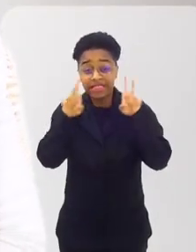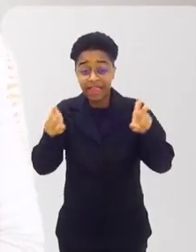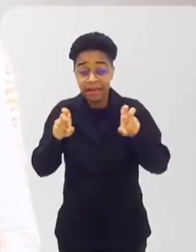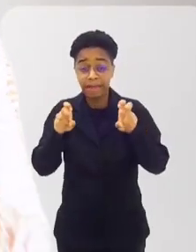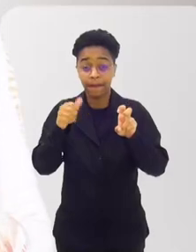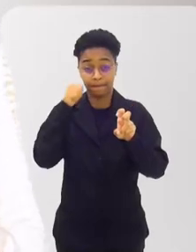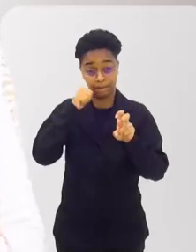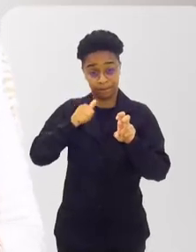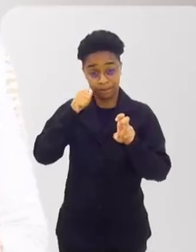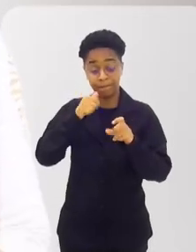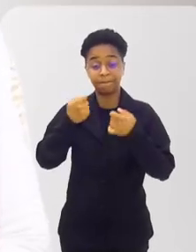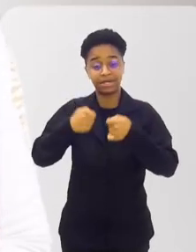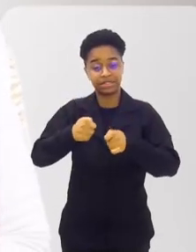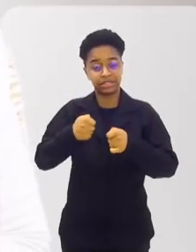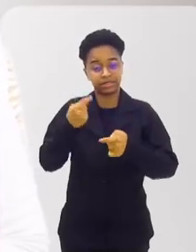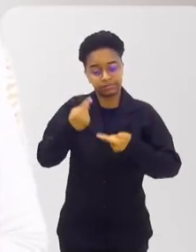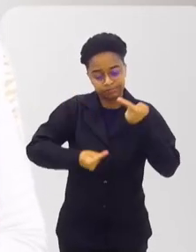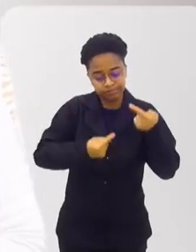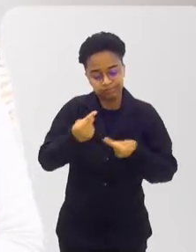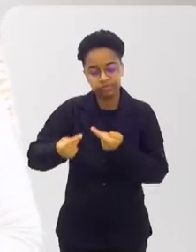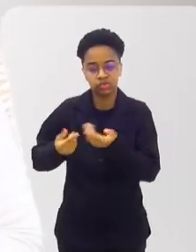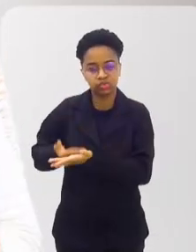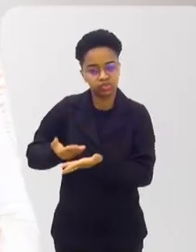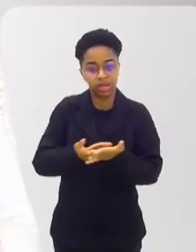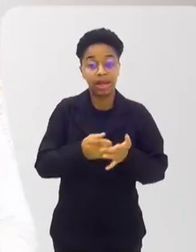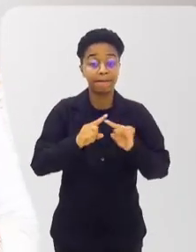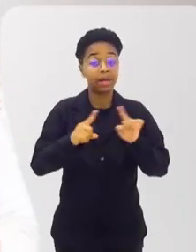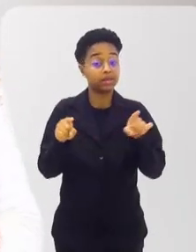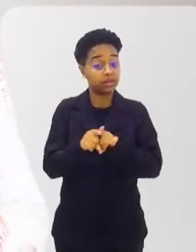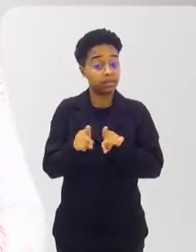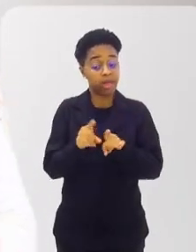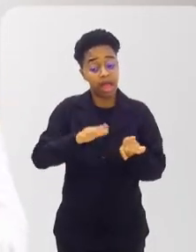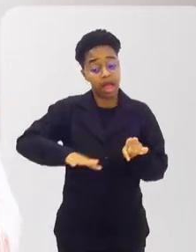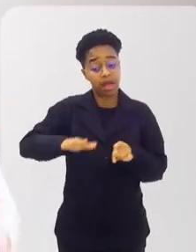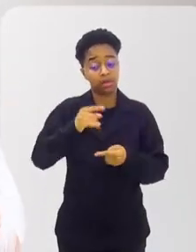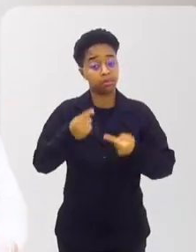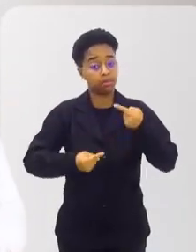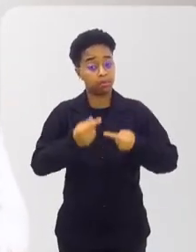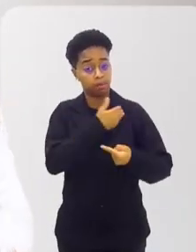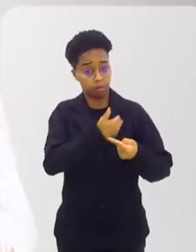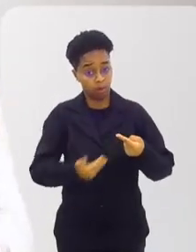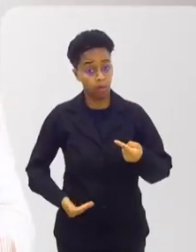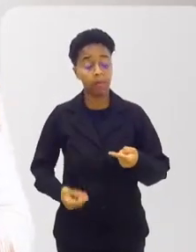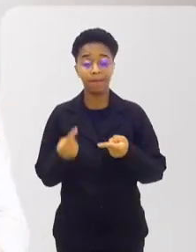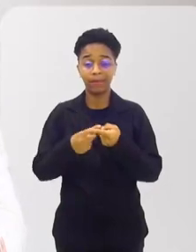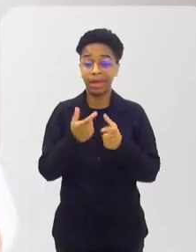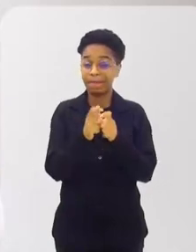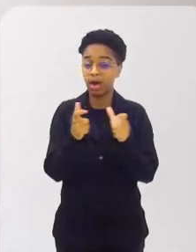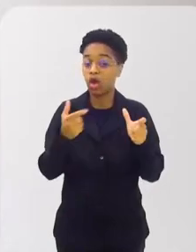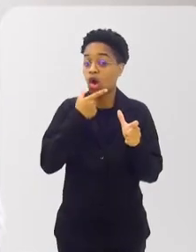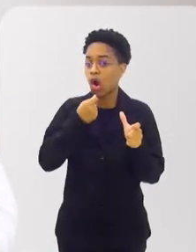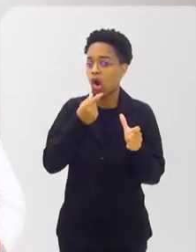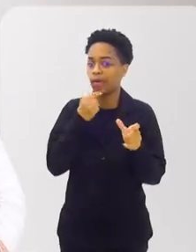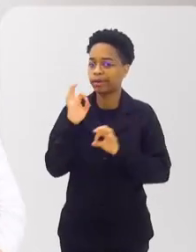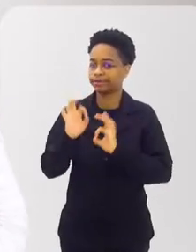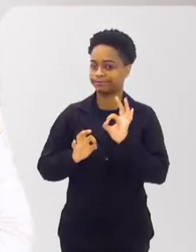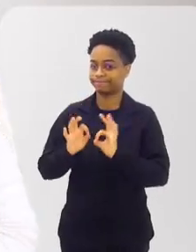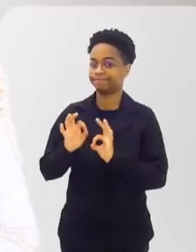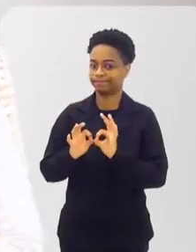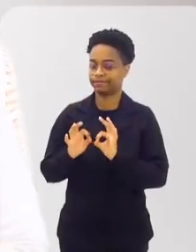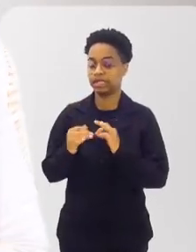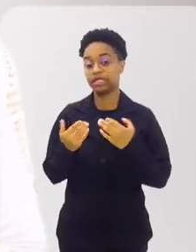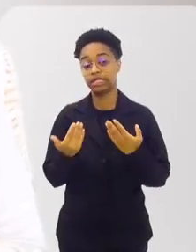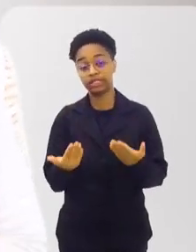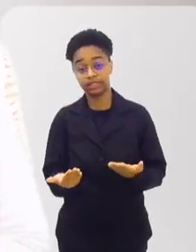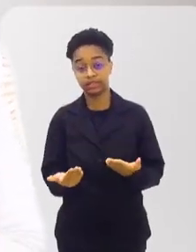tema que não só as mulheres devem estar debruçadas, como também a política pública em si, que tem aí a sua maioria de homens